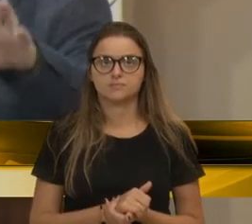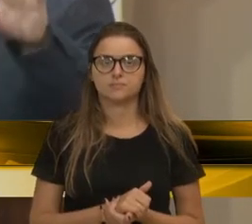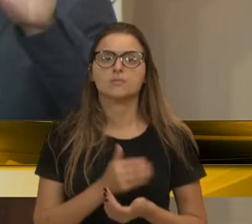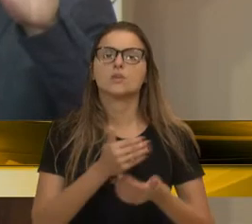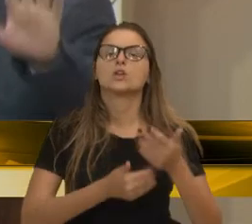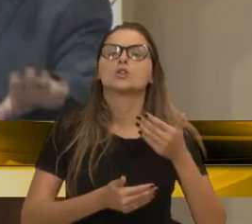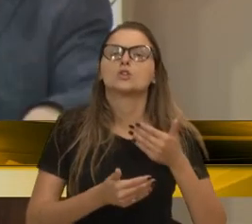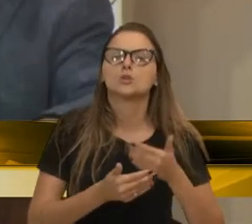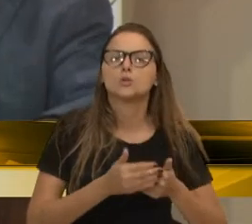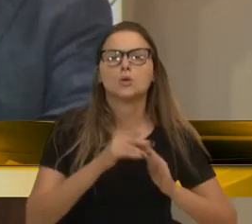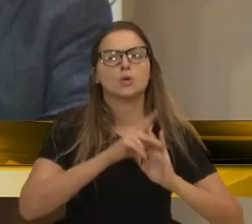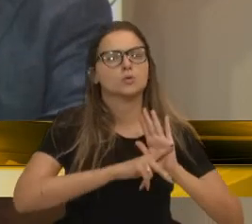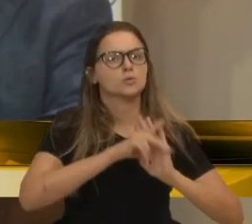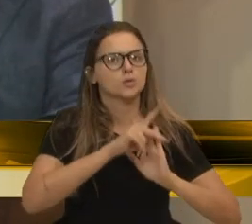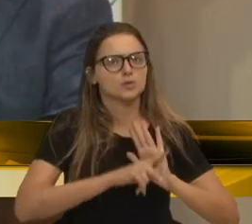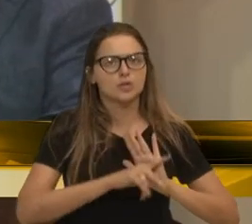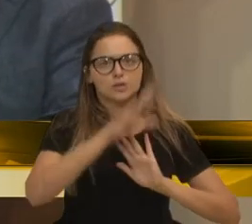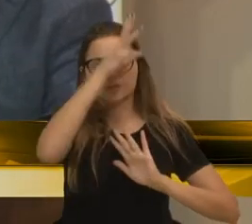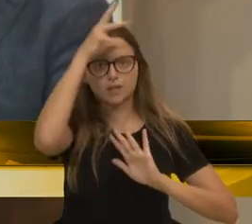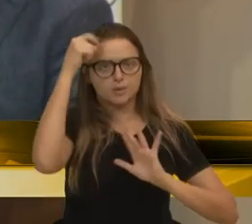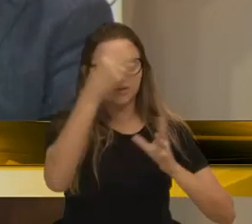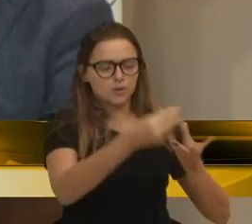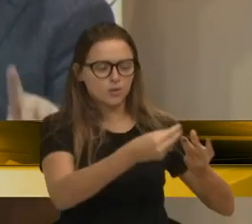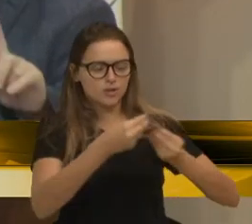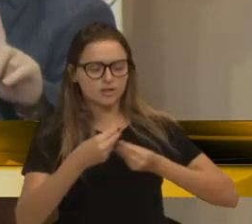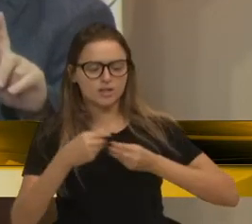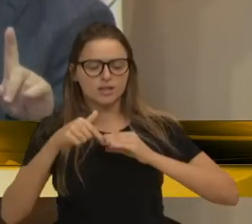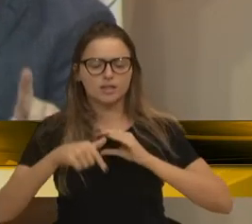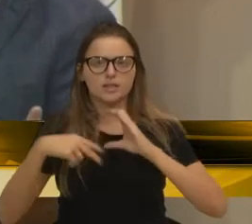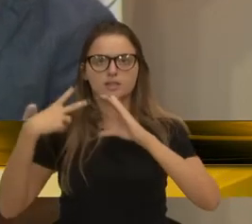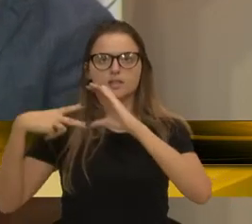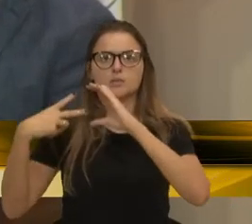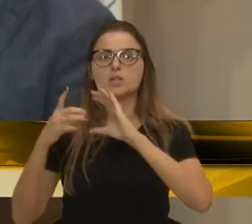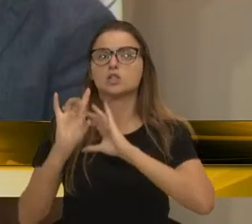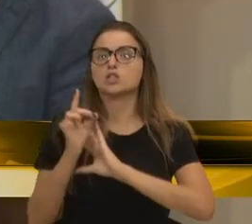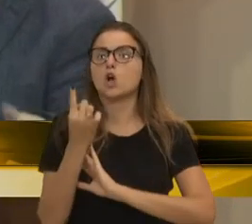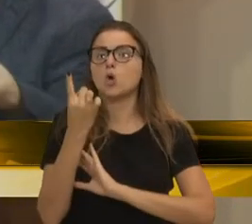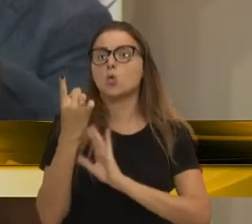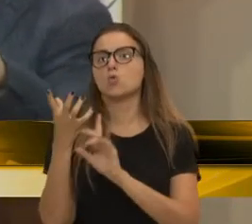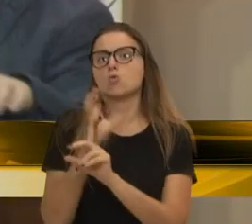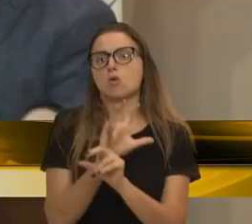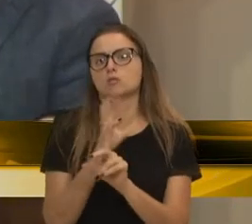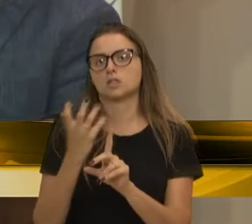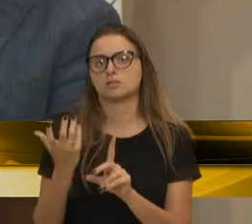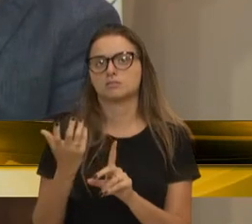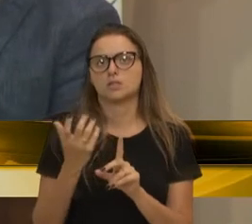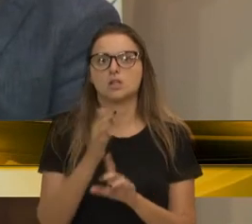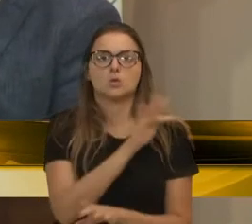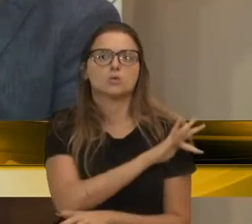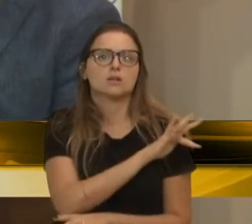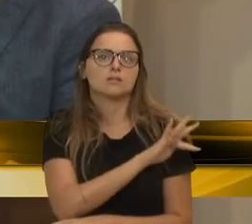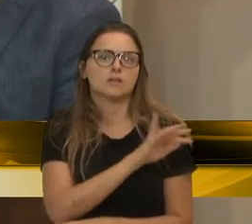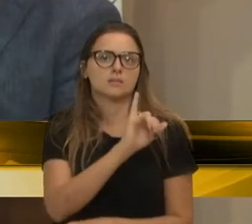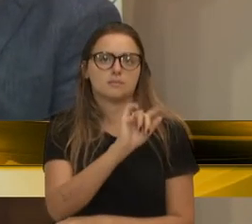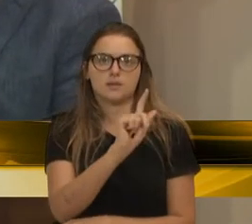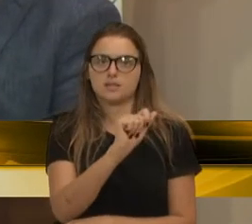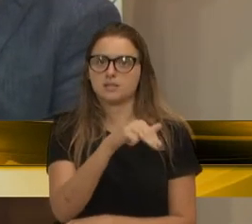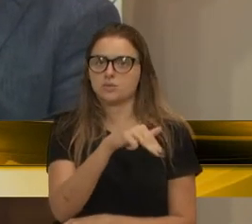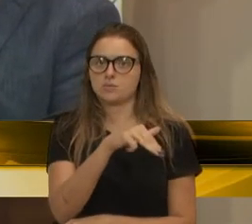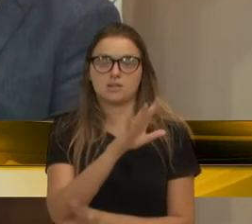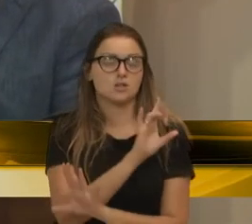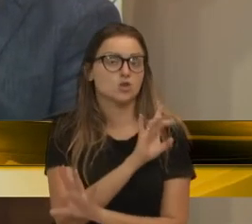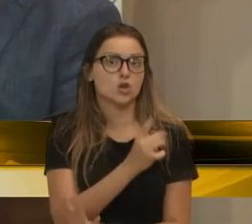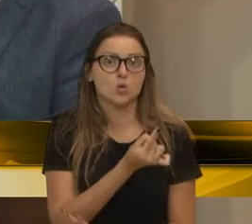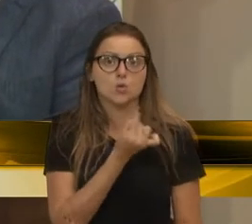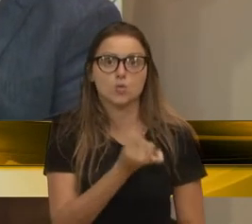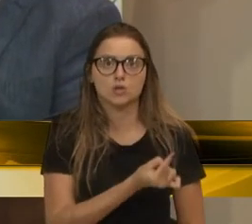projetos encaminhados à casa, recordo o vereador Felipe, de apenas um que rejeitamos, da farmácia do IPAM. E